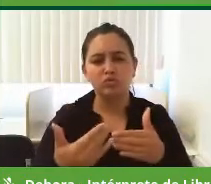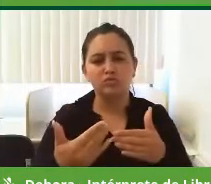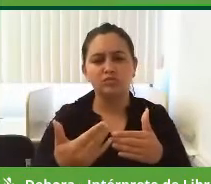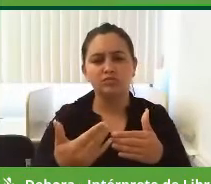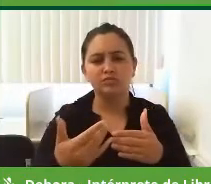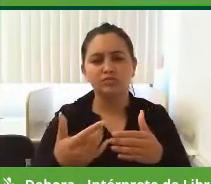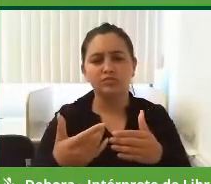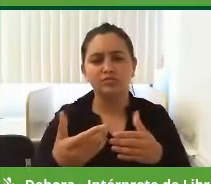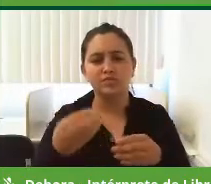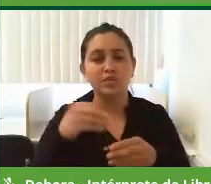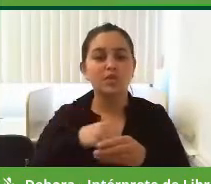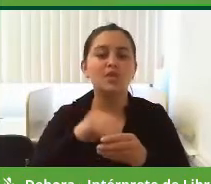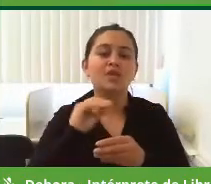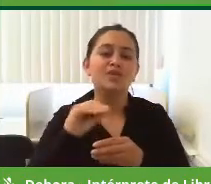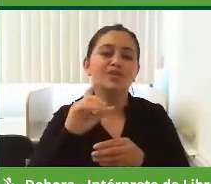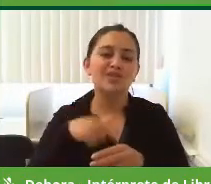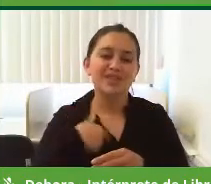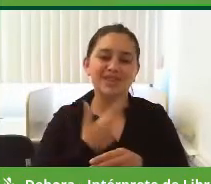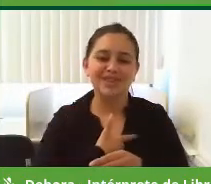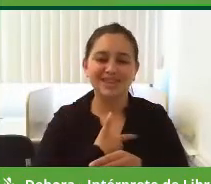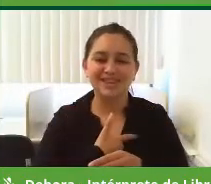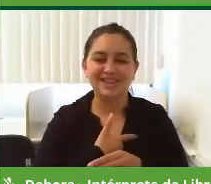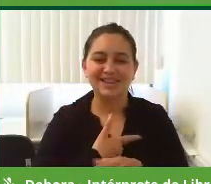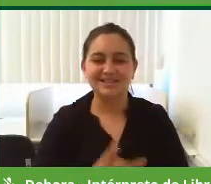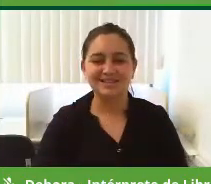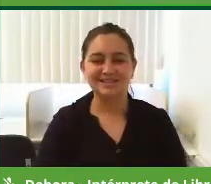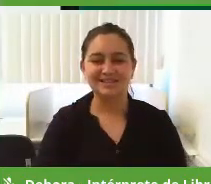Dê as suas considerações para nós sobre isso.